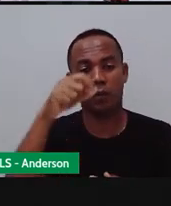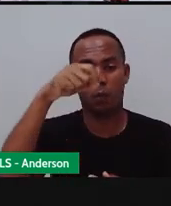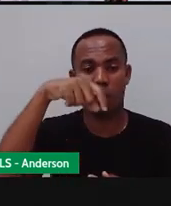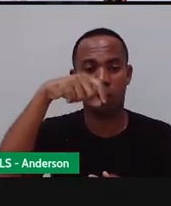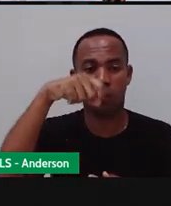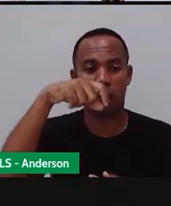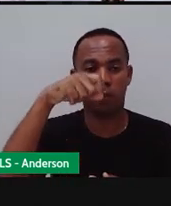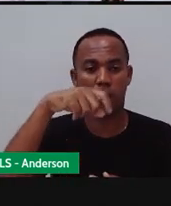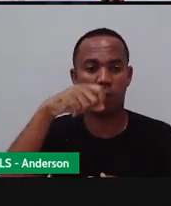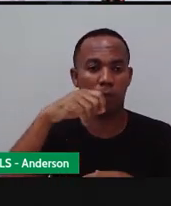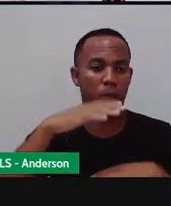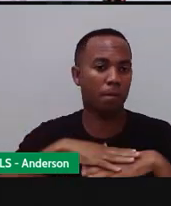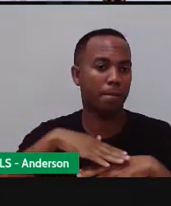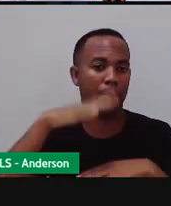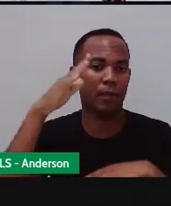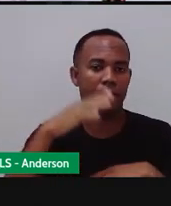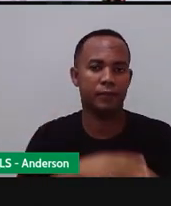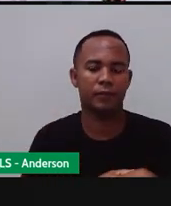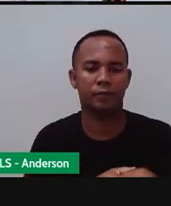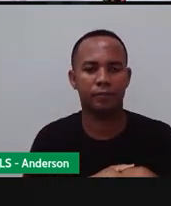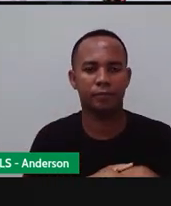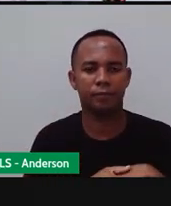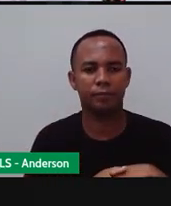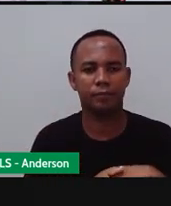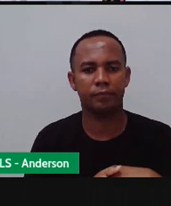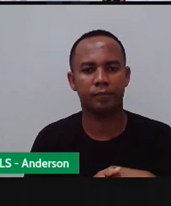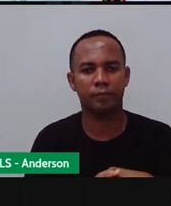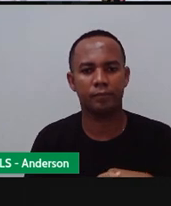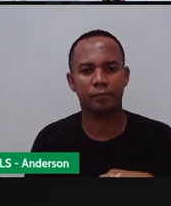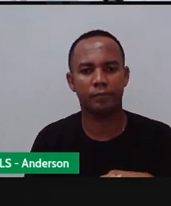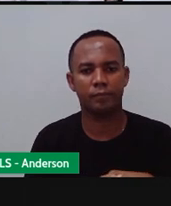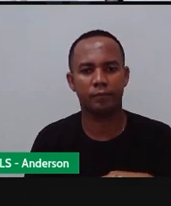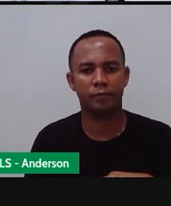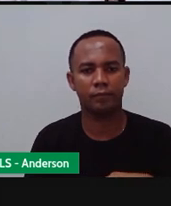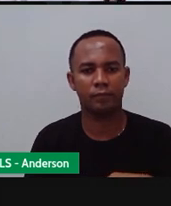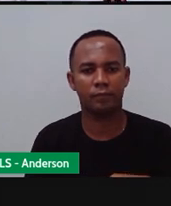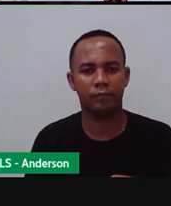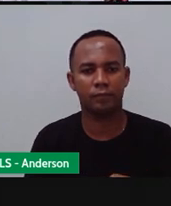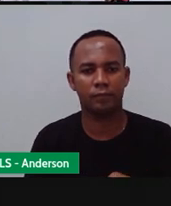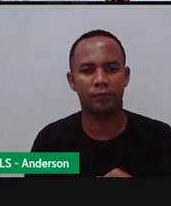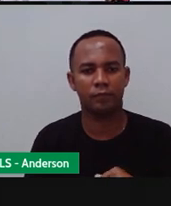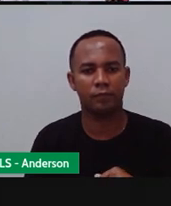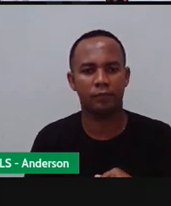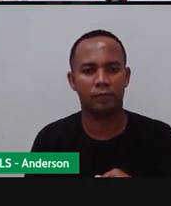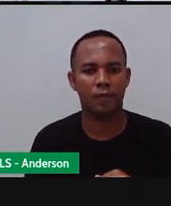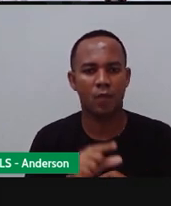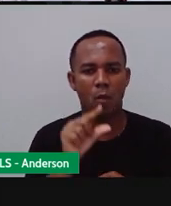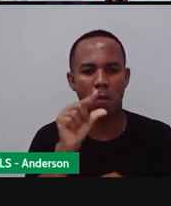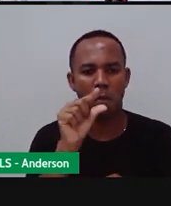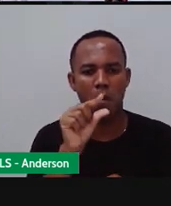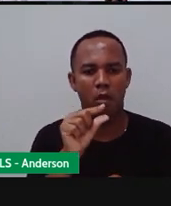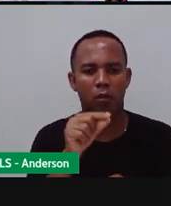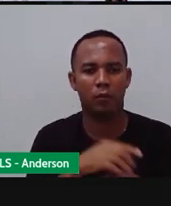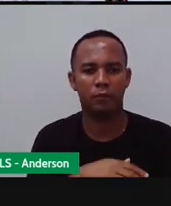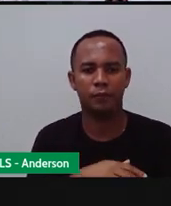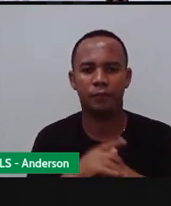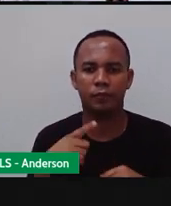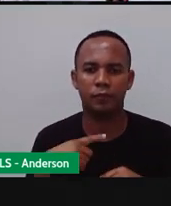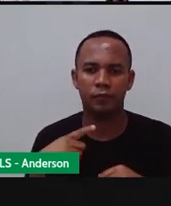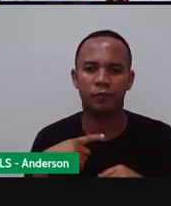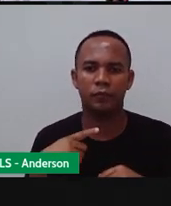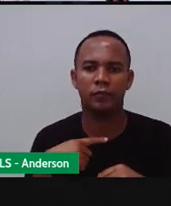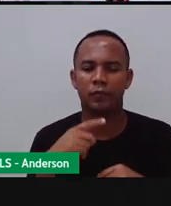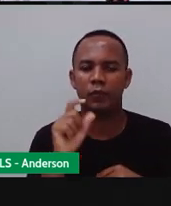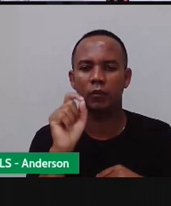bem mais. Se a água for como desse jarro aqui, né? Que está bem mais forte, demora bem menos. E aqui temos a dita